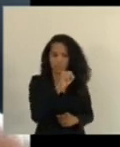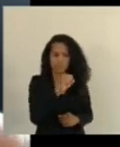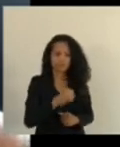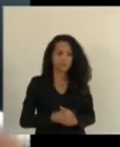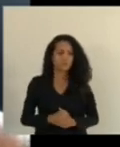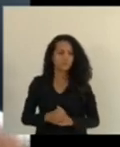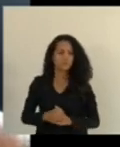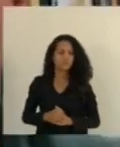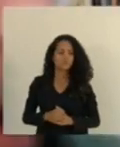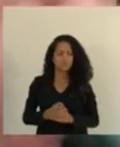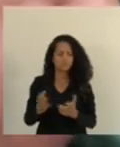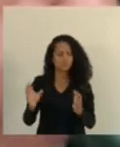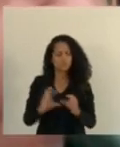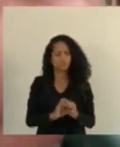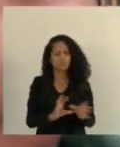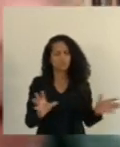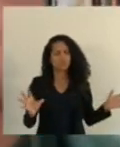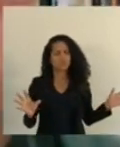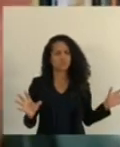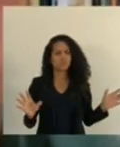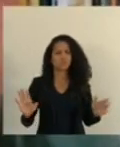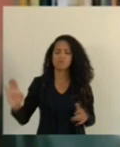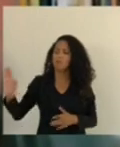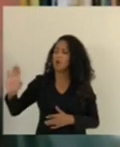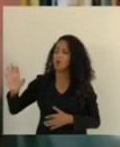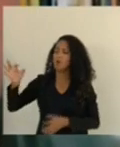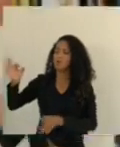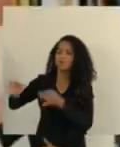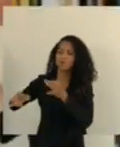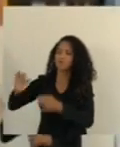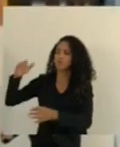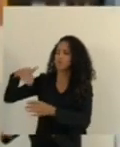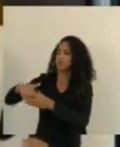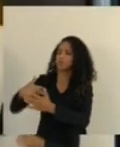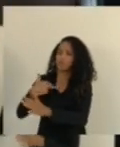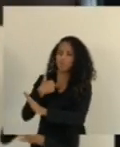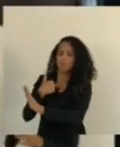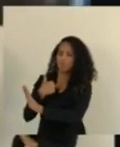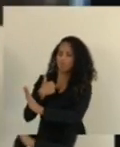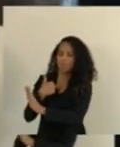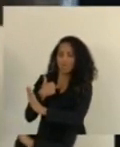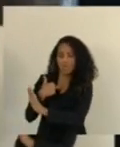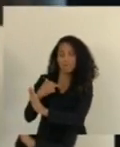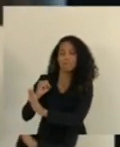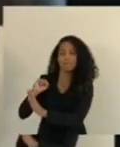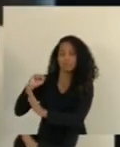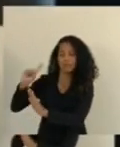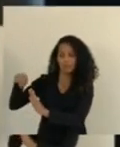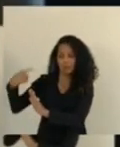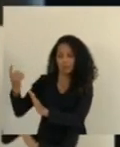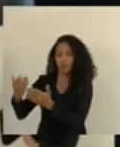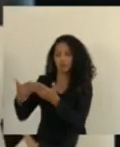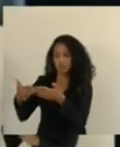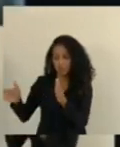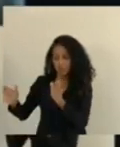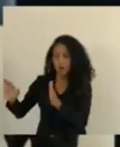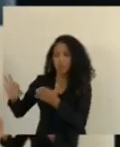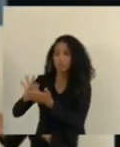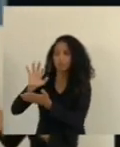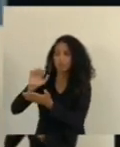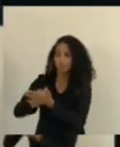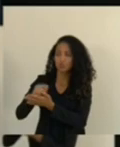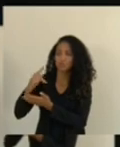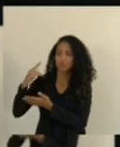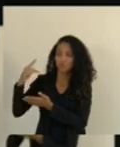Pois não não é porque não cabe a parte justificativa de voto deputado Luciano se quiser fazer justificativa eu abro aqui para poder fazer